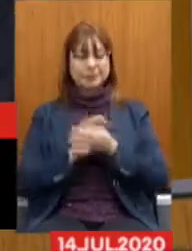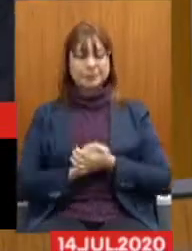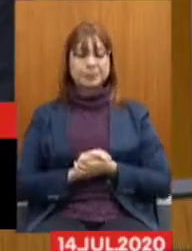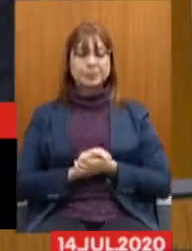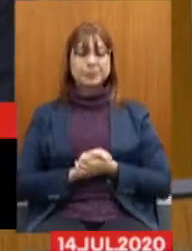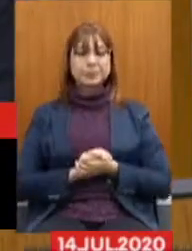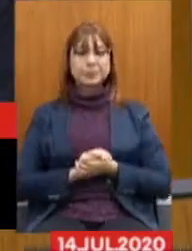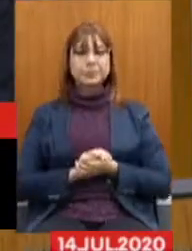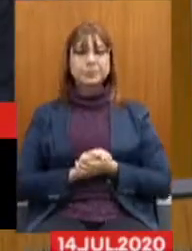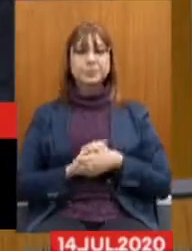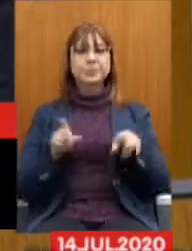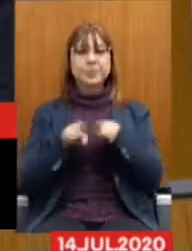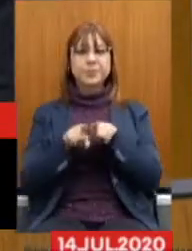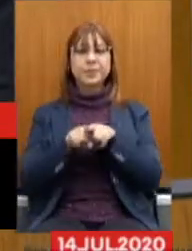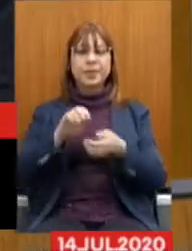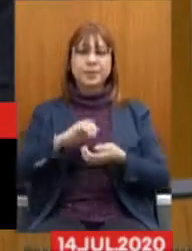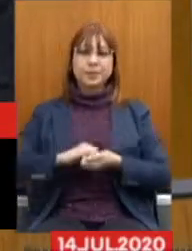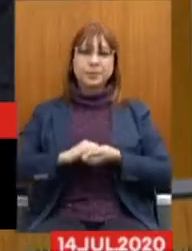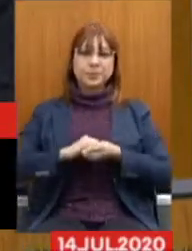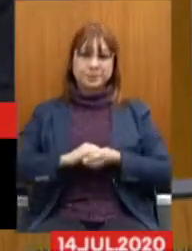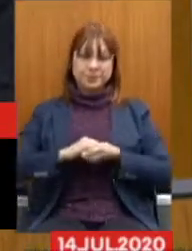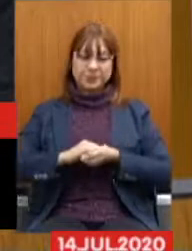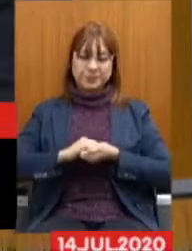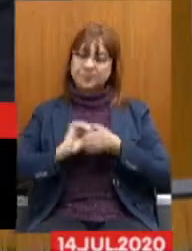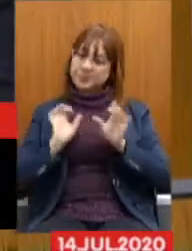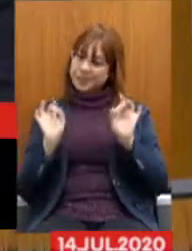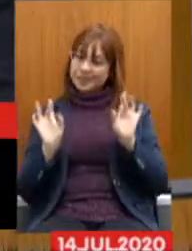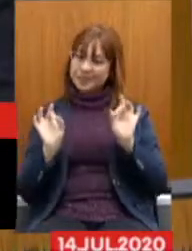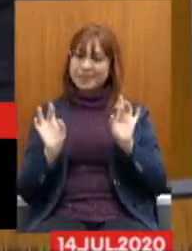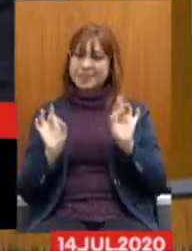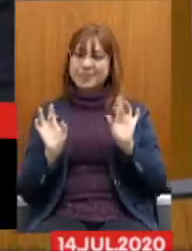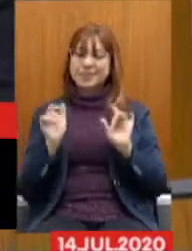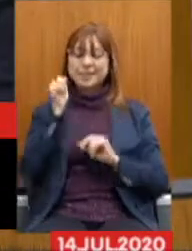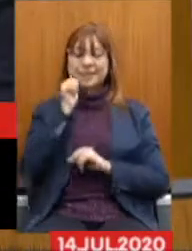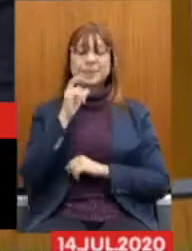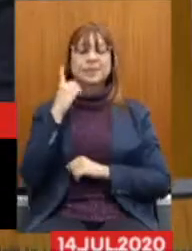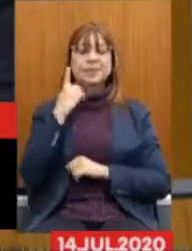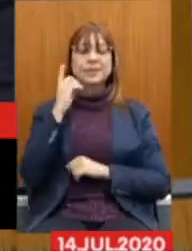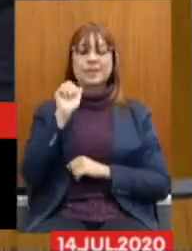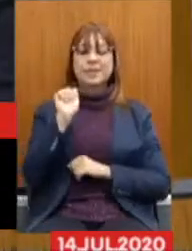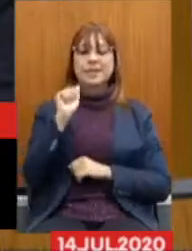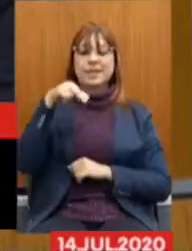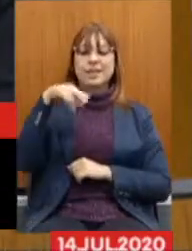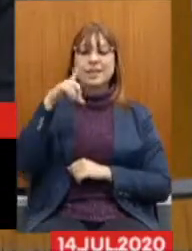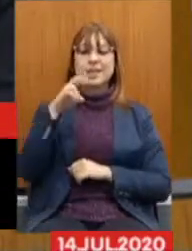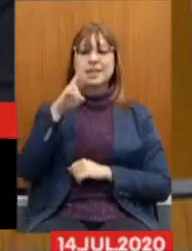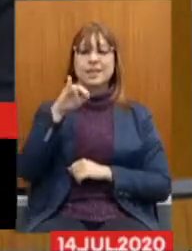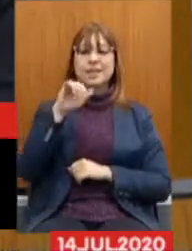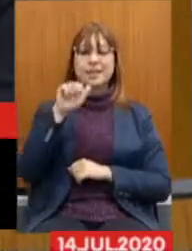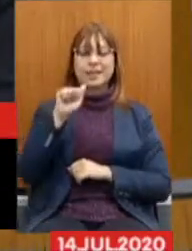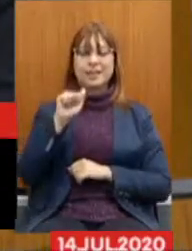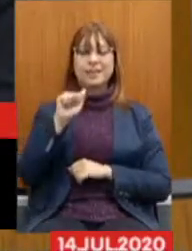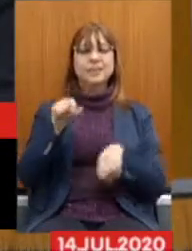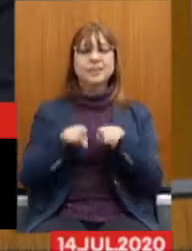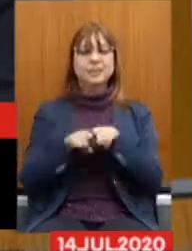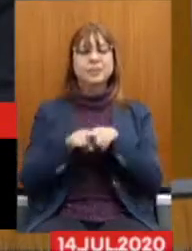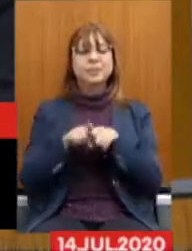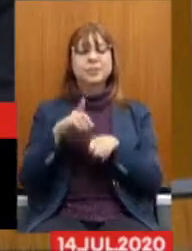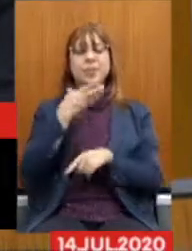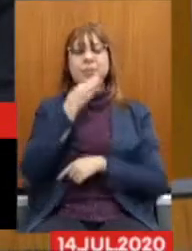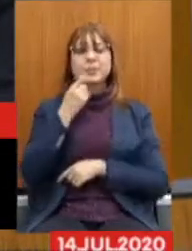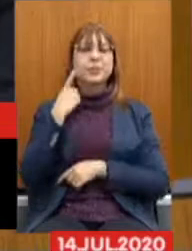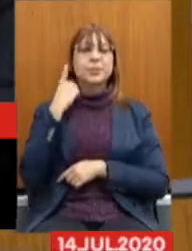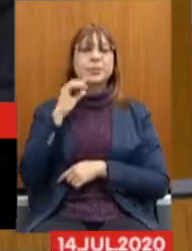Também cumprimento especialmente a deputada Andréia de Jesus e ao deputado André Quintão,